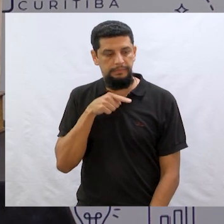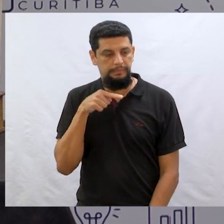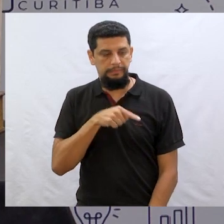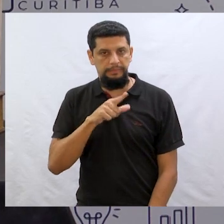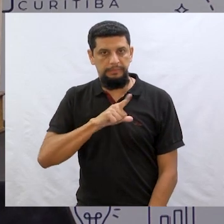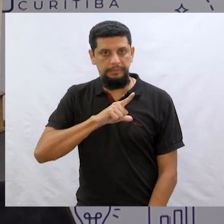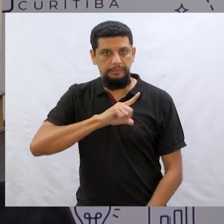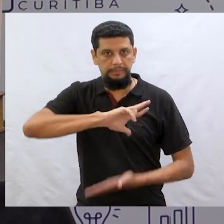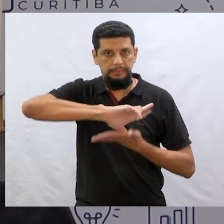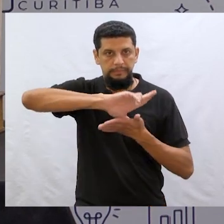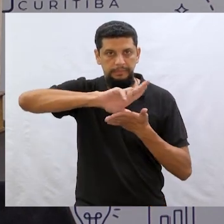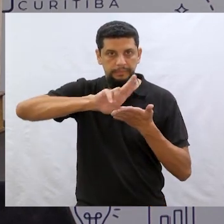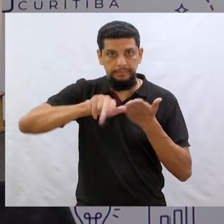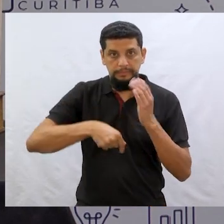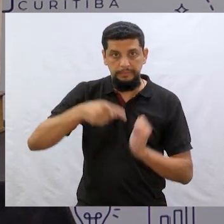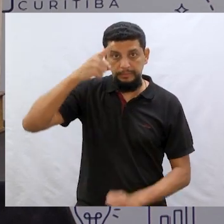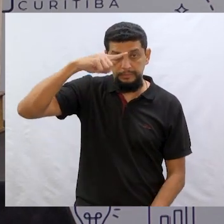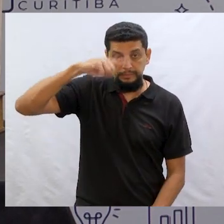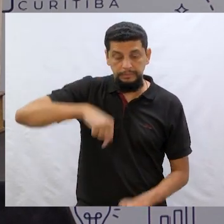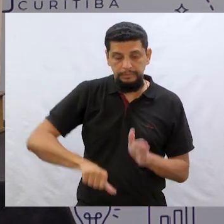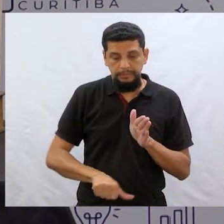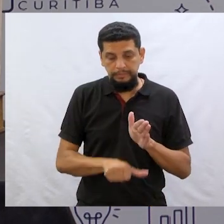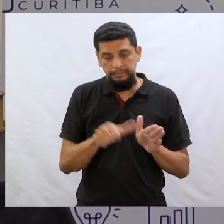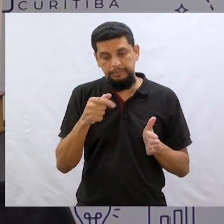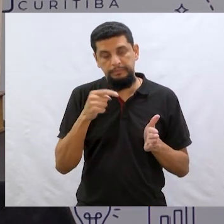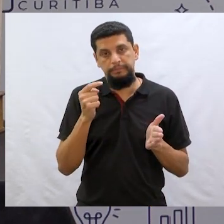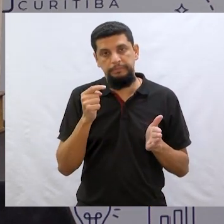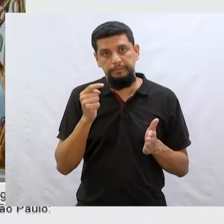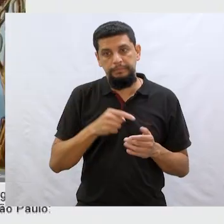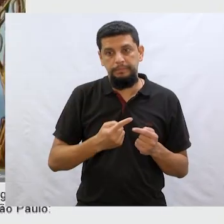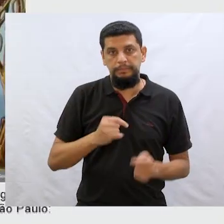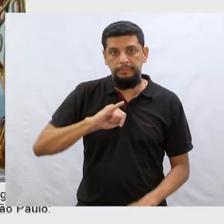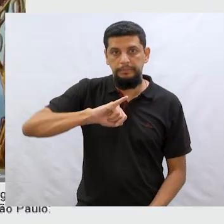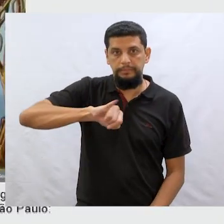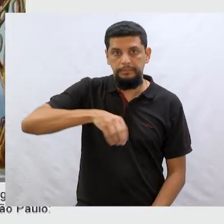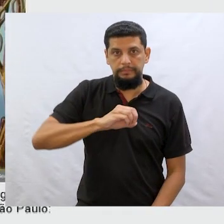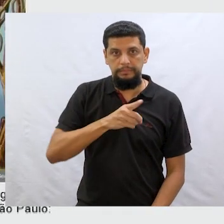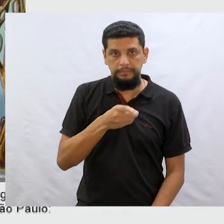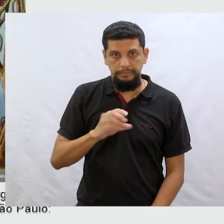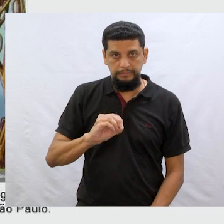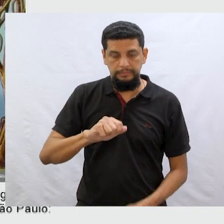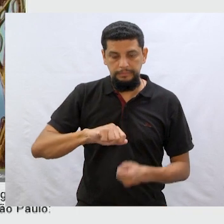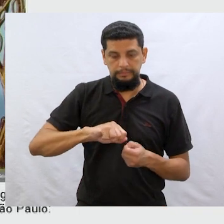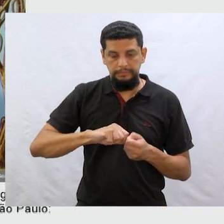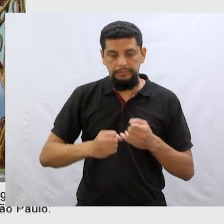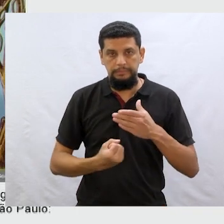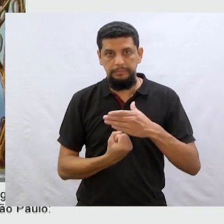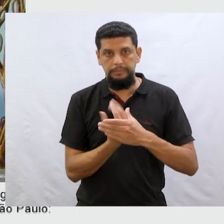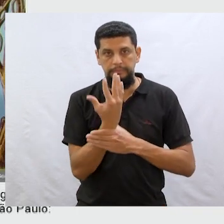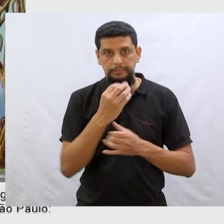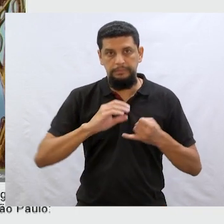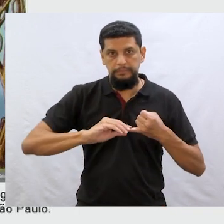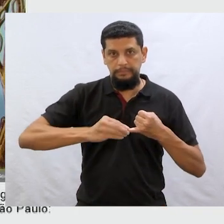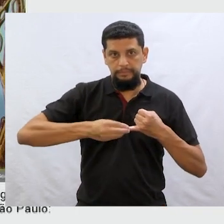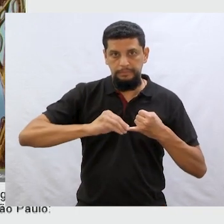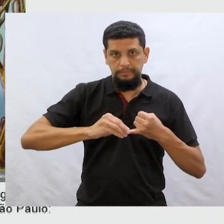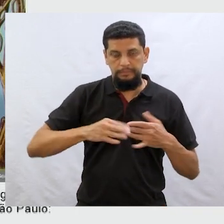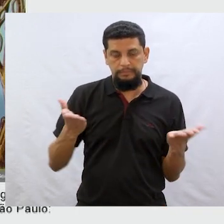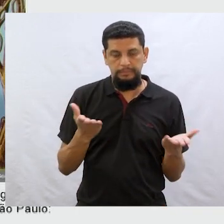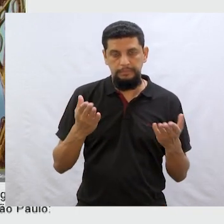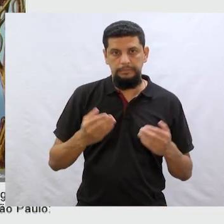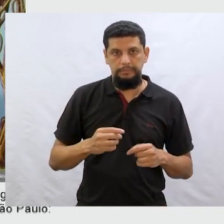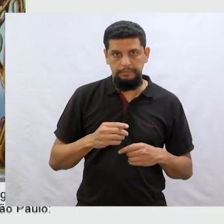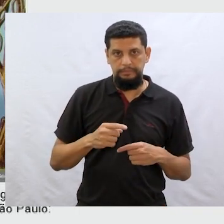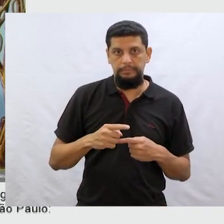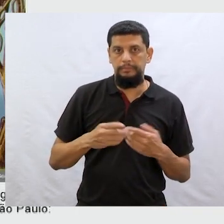trouxe várias histórias, certo? A primeira delas que ela disse foi João e o Pé de Feijão. Vamos deixar para falar um pouquinho mais sobre